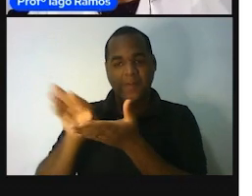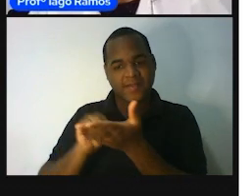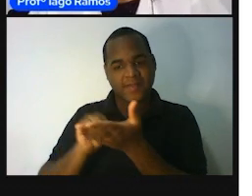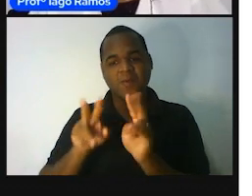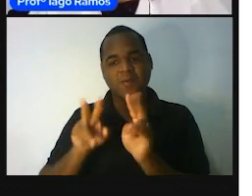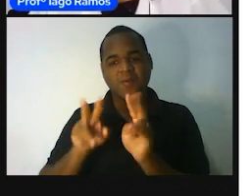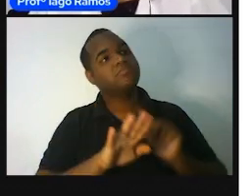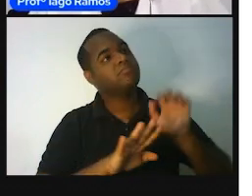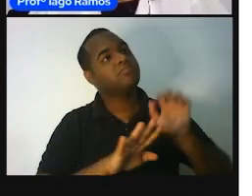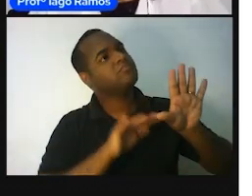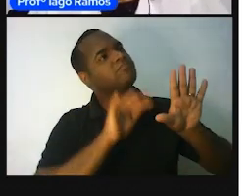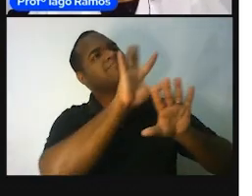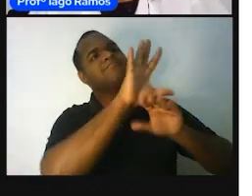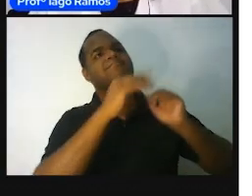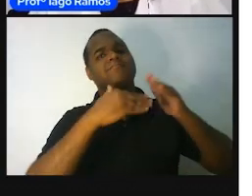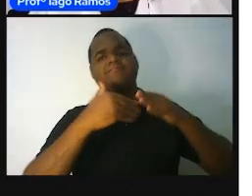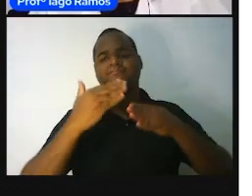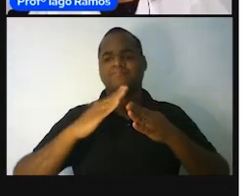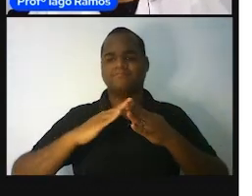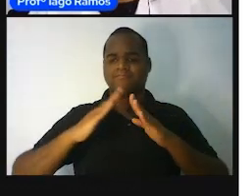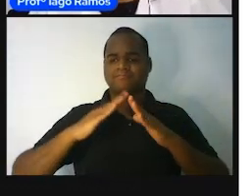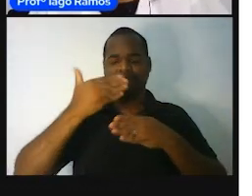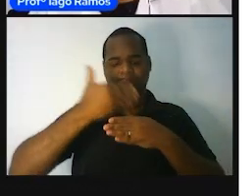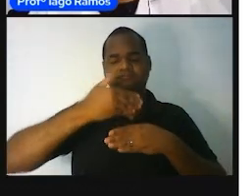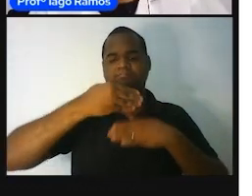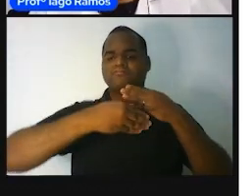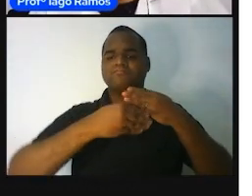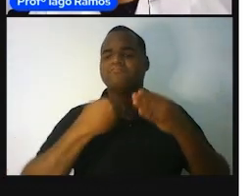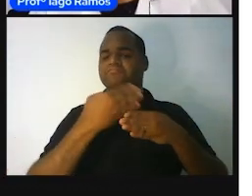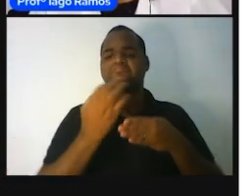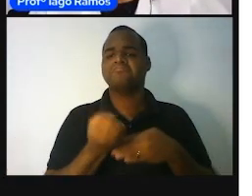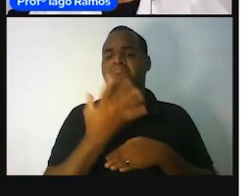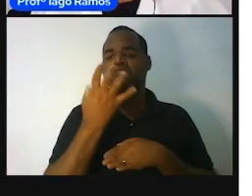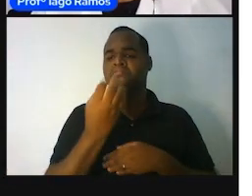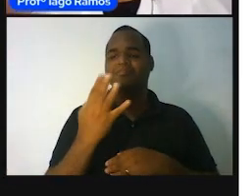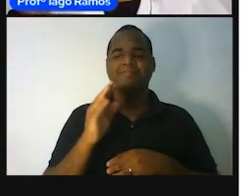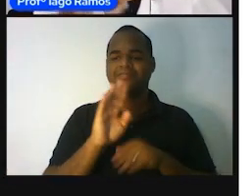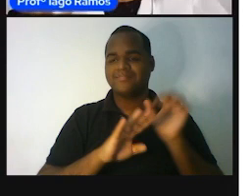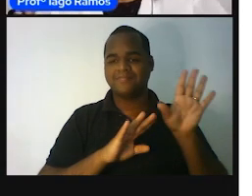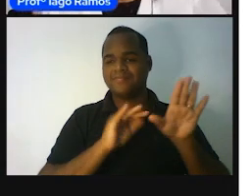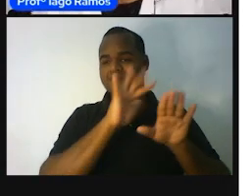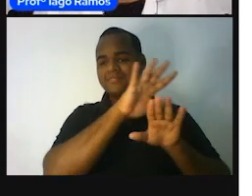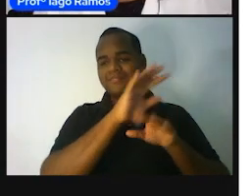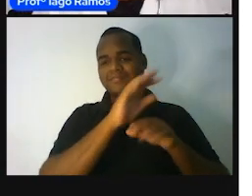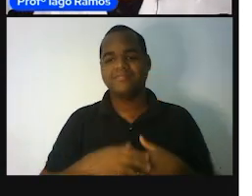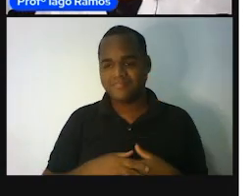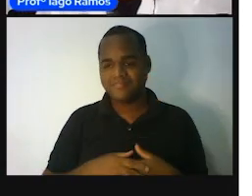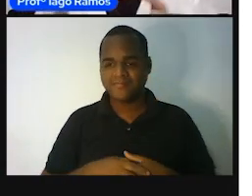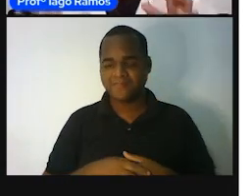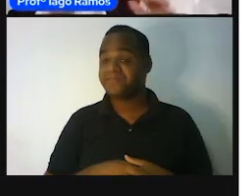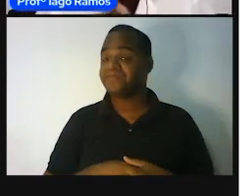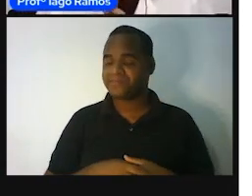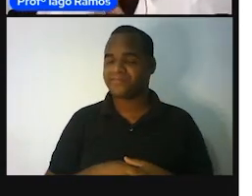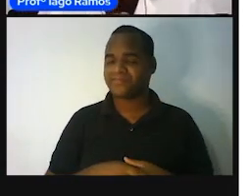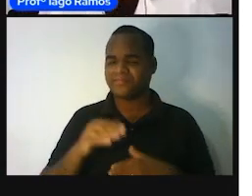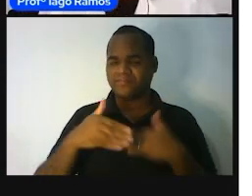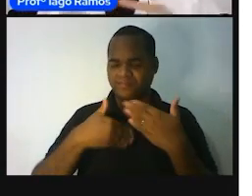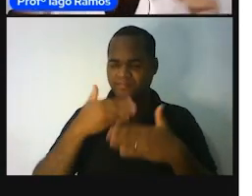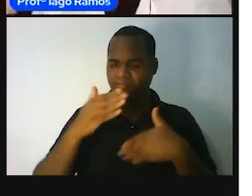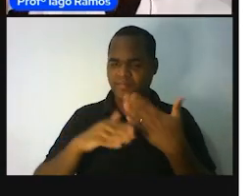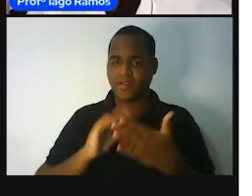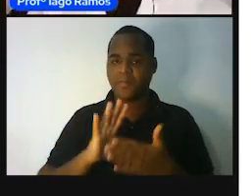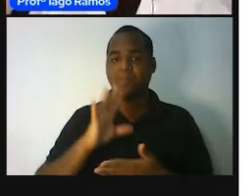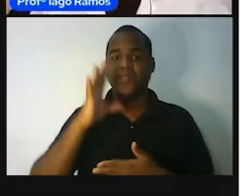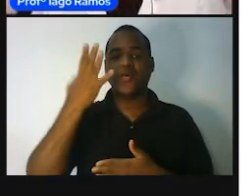E aí, antes dessa super alimentação, o é que que não acontece? Né? Quando você mede lá